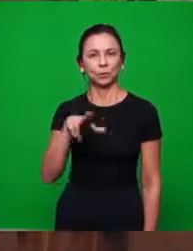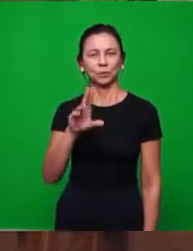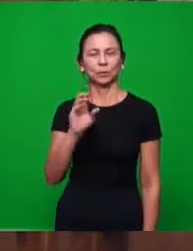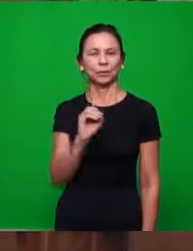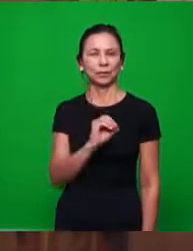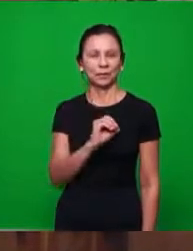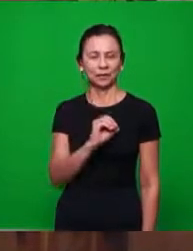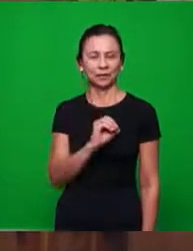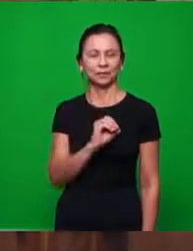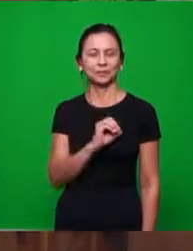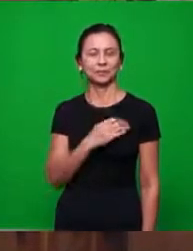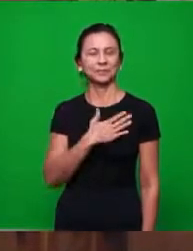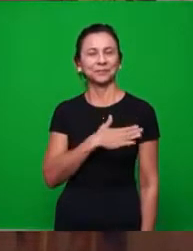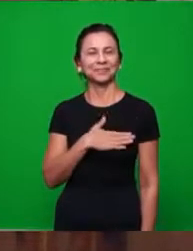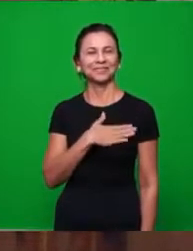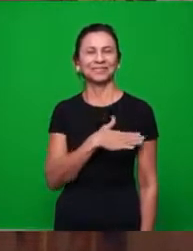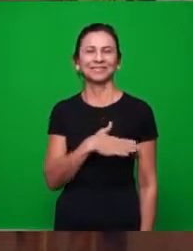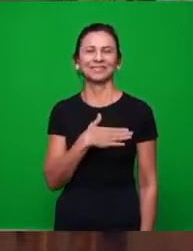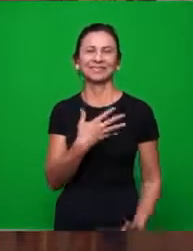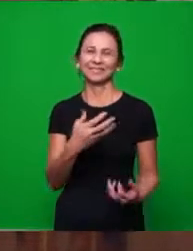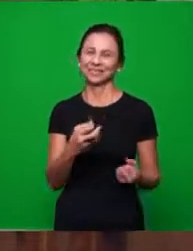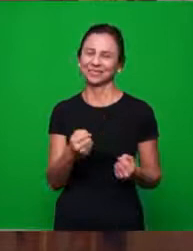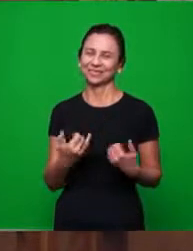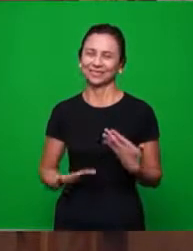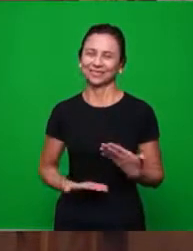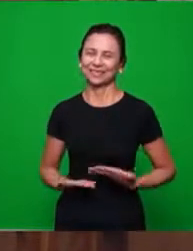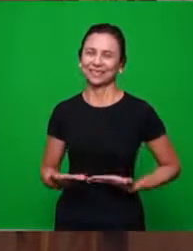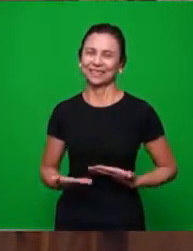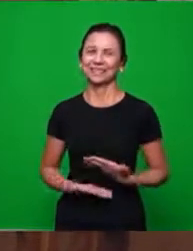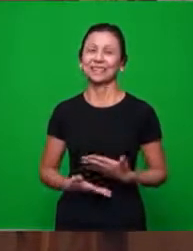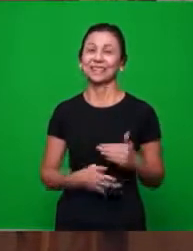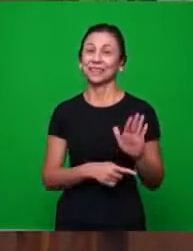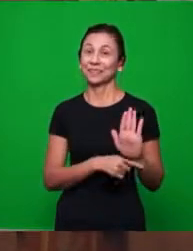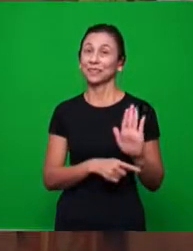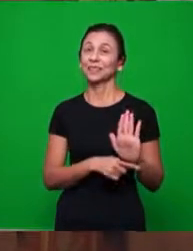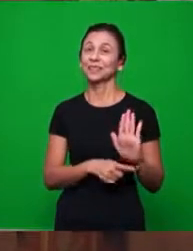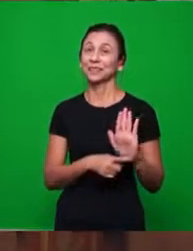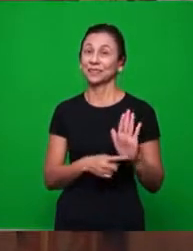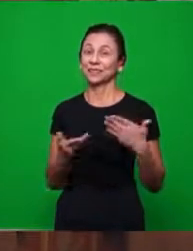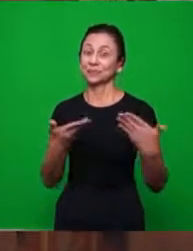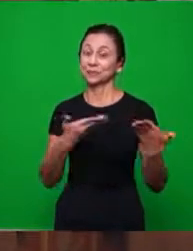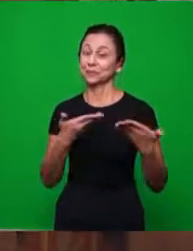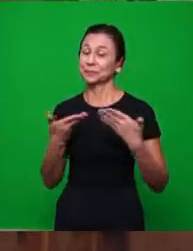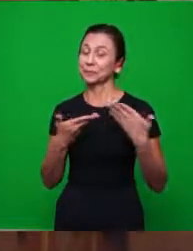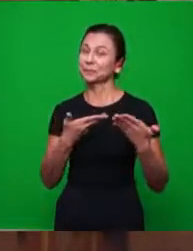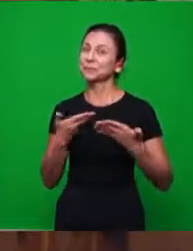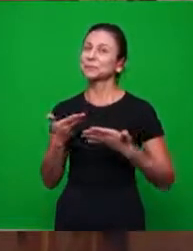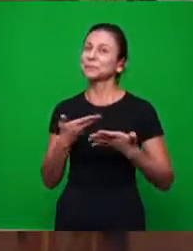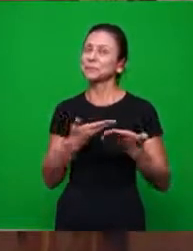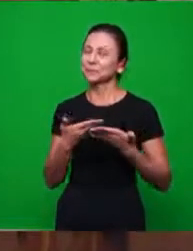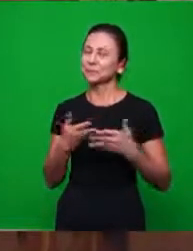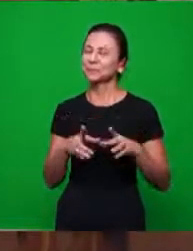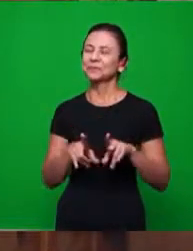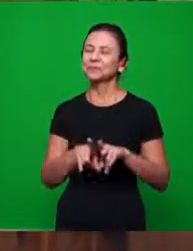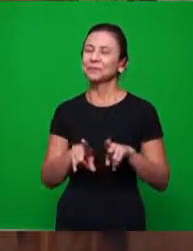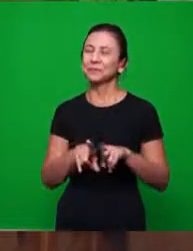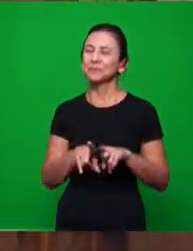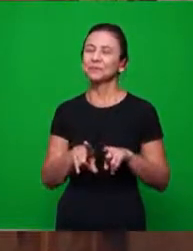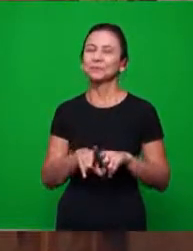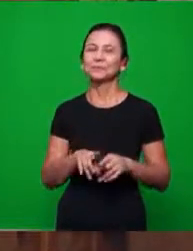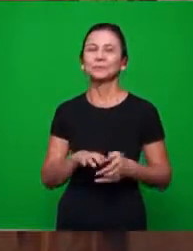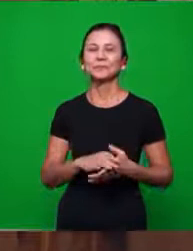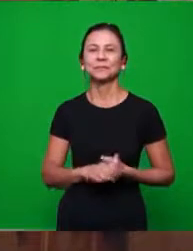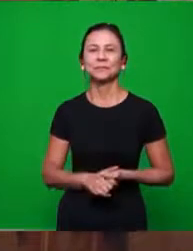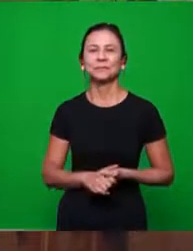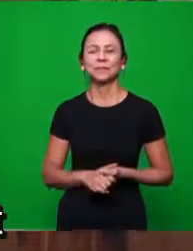E nós temos muita satisfação de ter esses irmãos aqui conosco, nos ajudando na sua contribuição também na